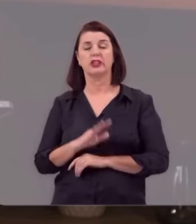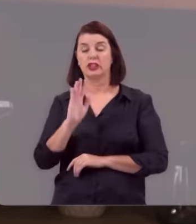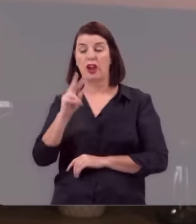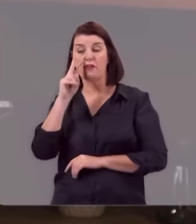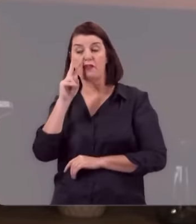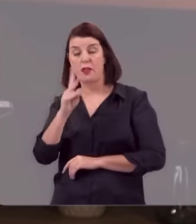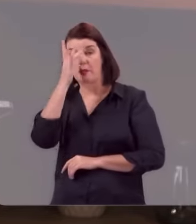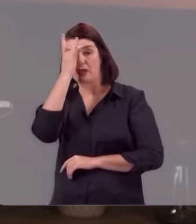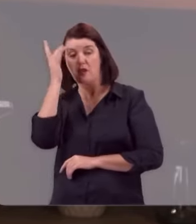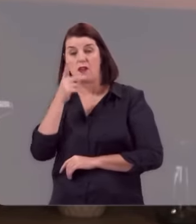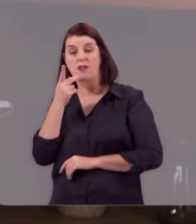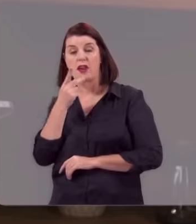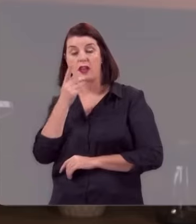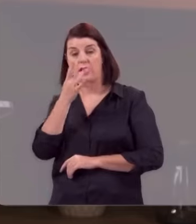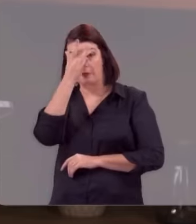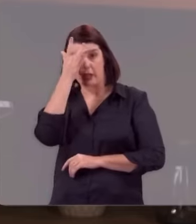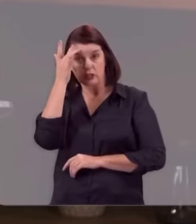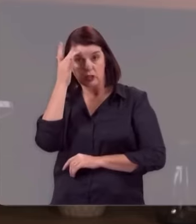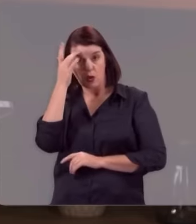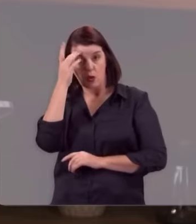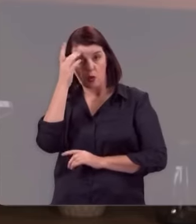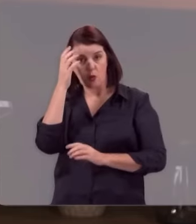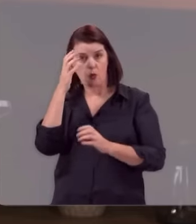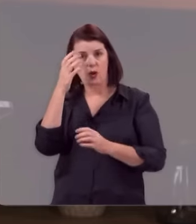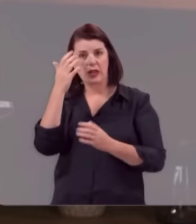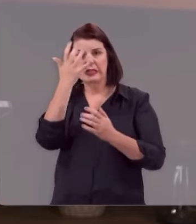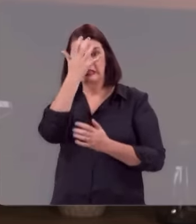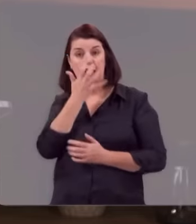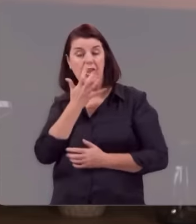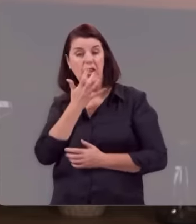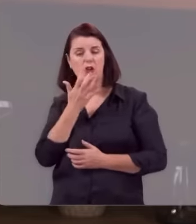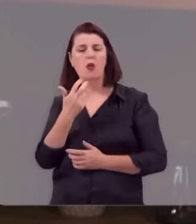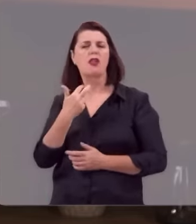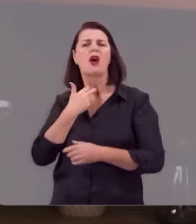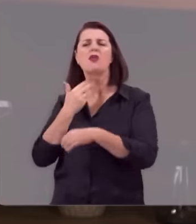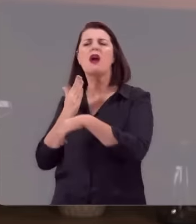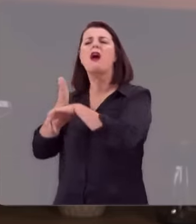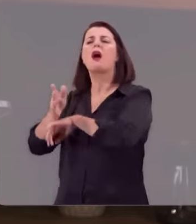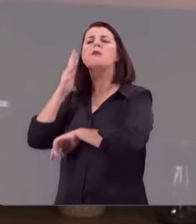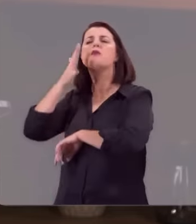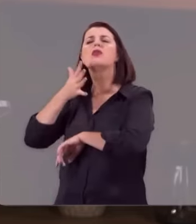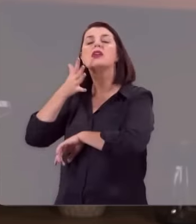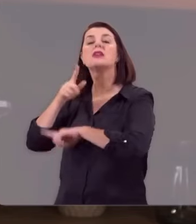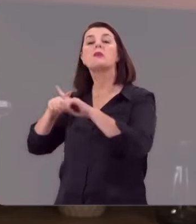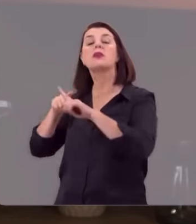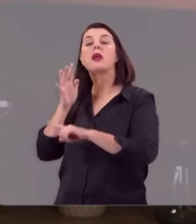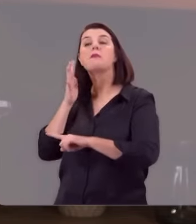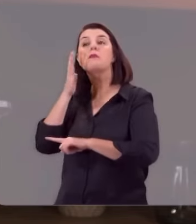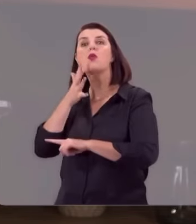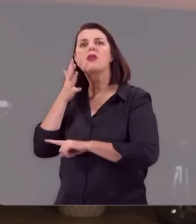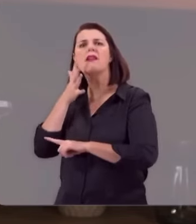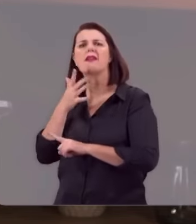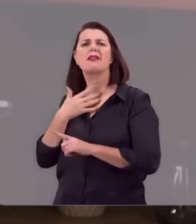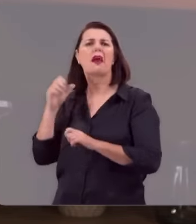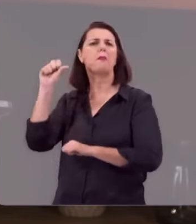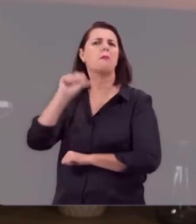um cidadão honesto nunca deveria entrar na política porque o poder corrompe. Eu discordo disso, discordo disso.